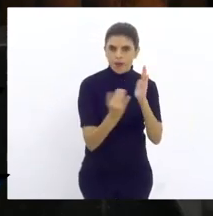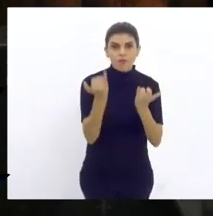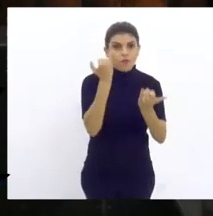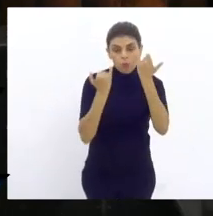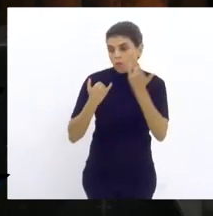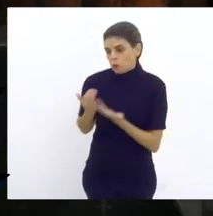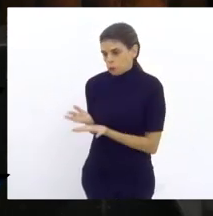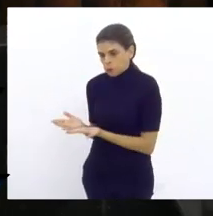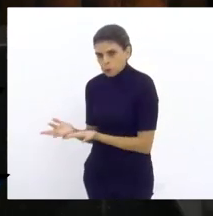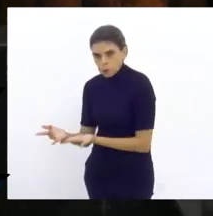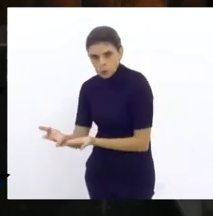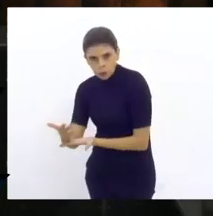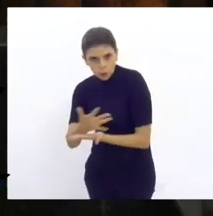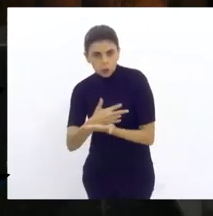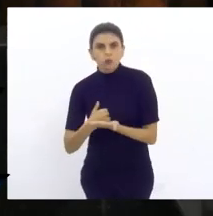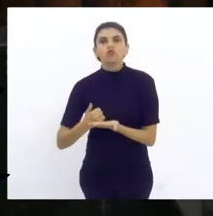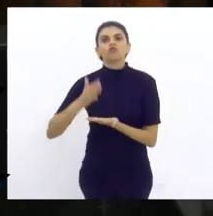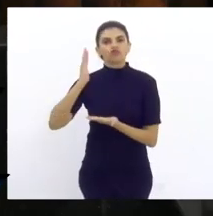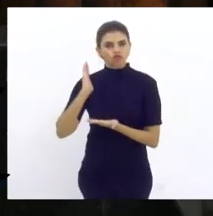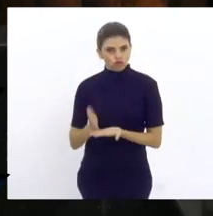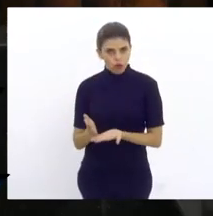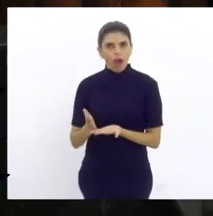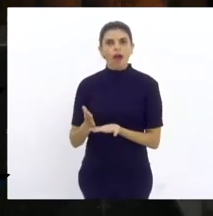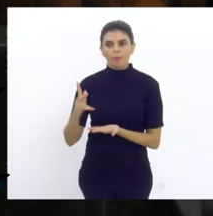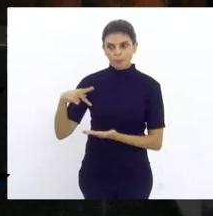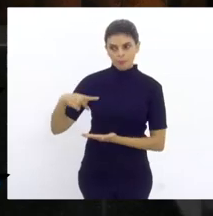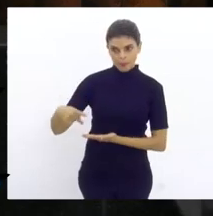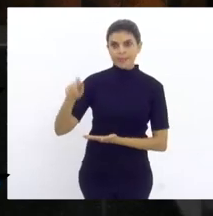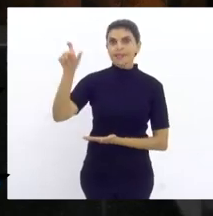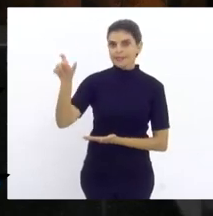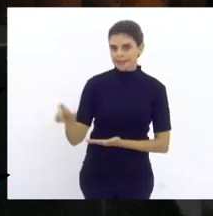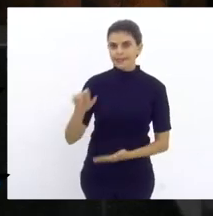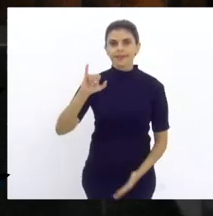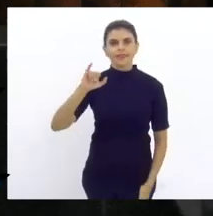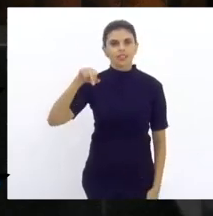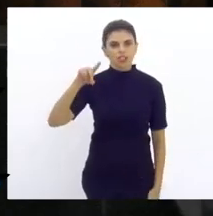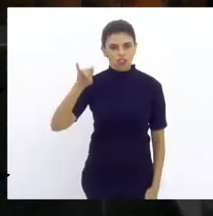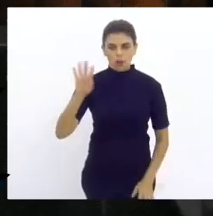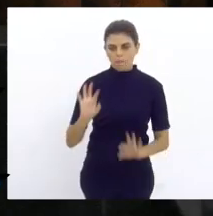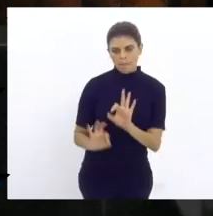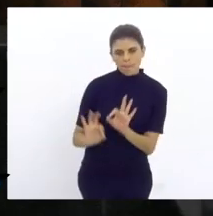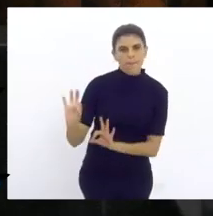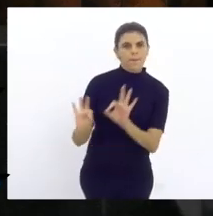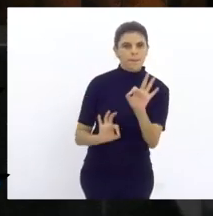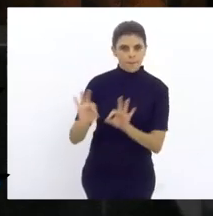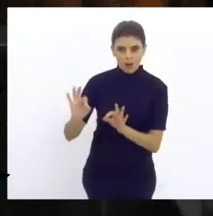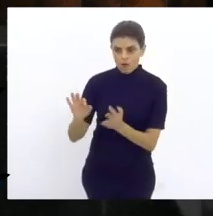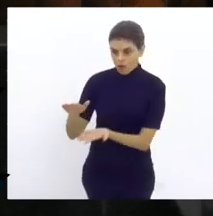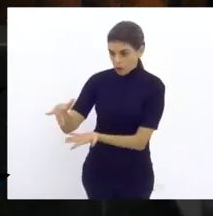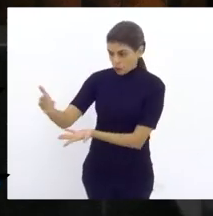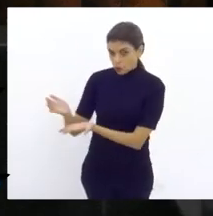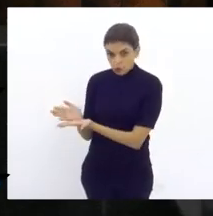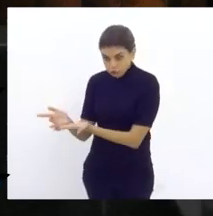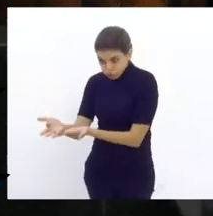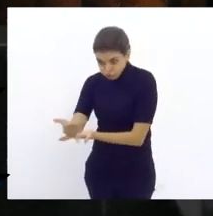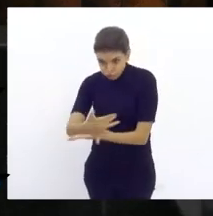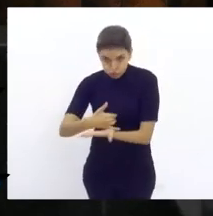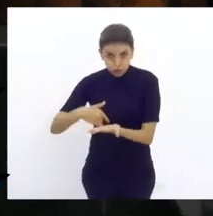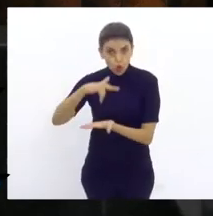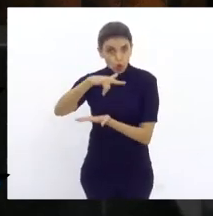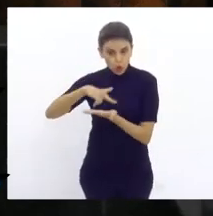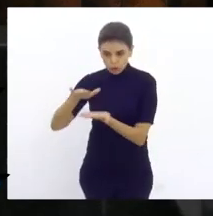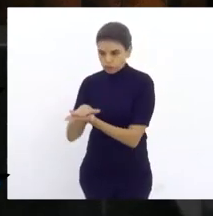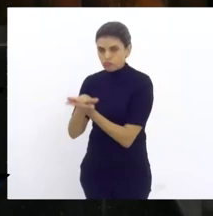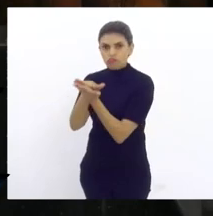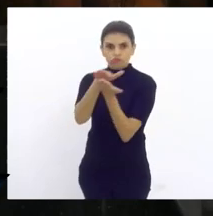os documentos de informação que a nossa deputada, a nossa presidenta Índia está preparando também. Nós vamos estar enviando esses documentos de informações para os